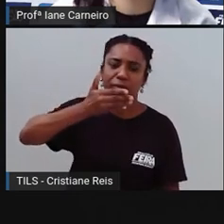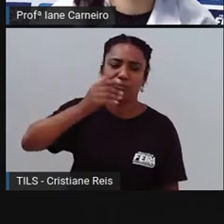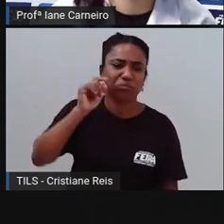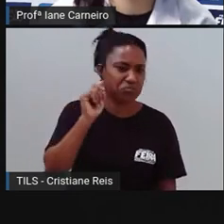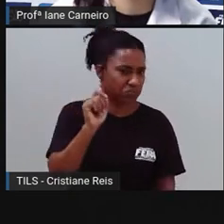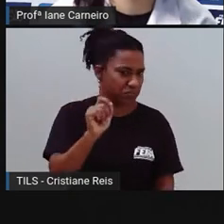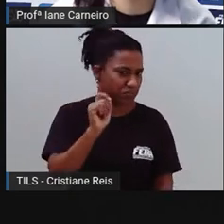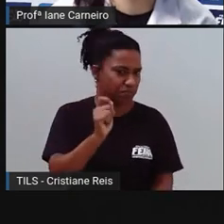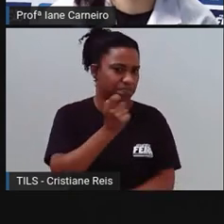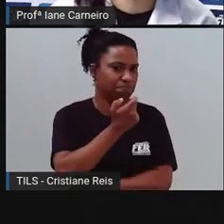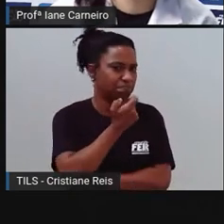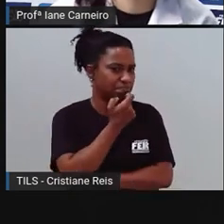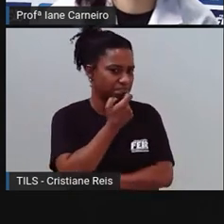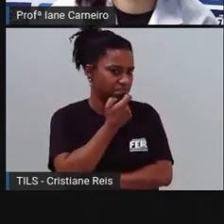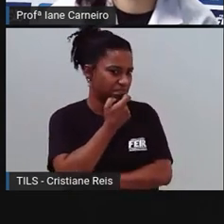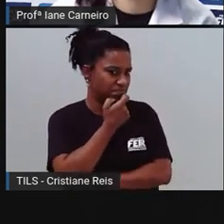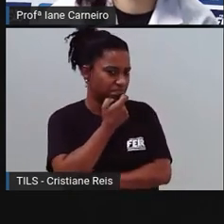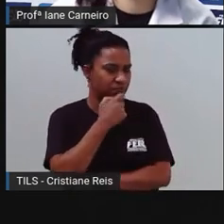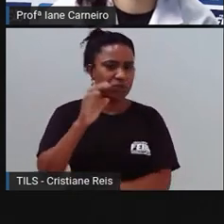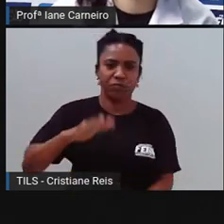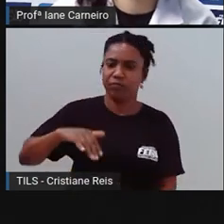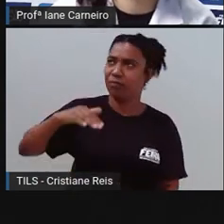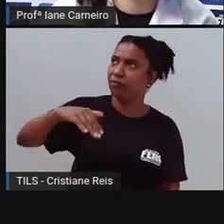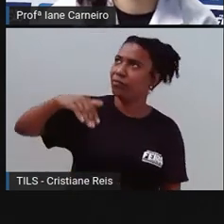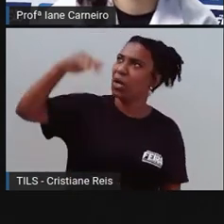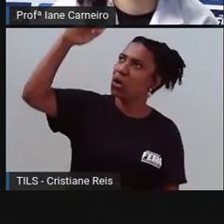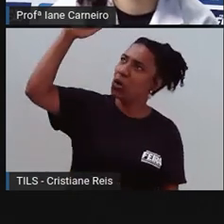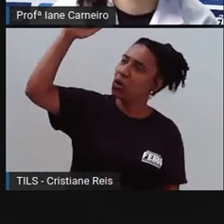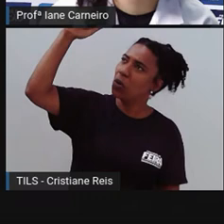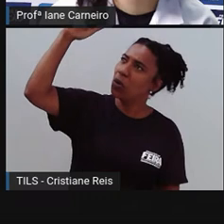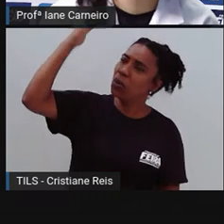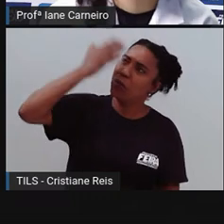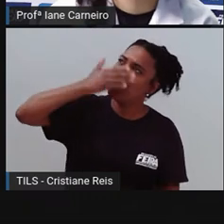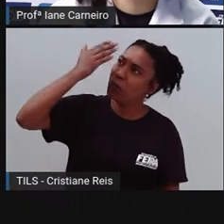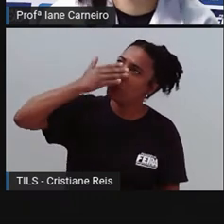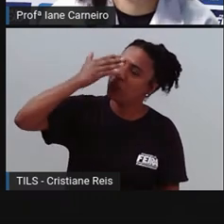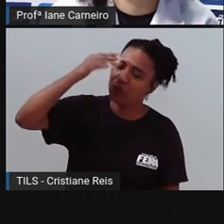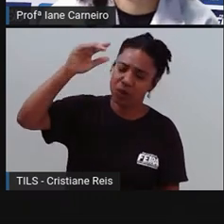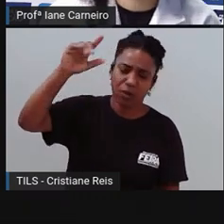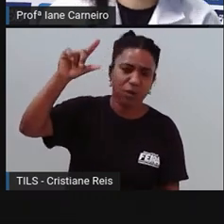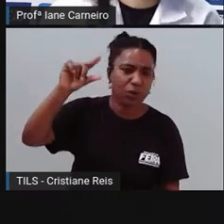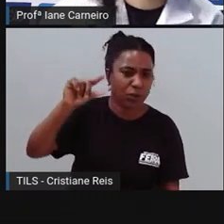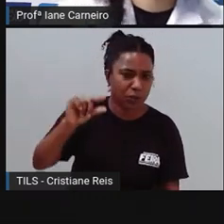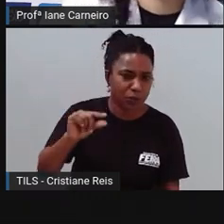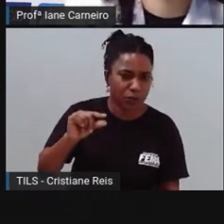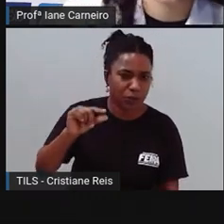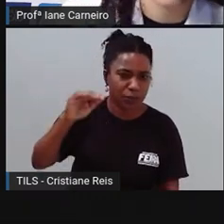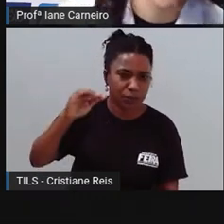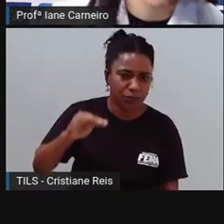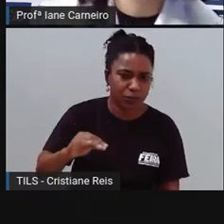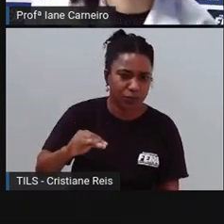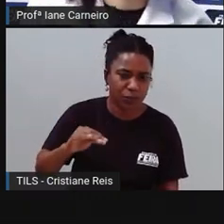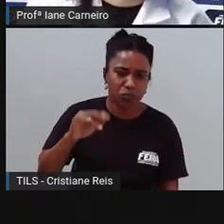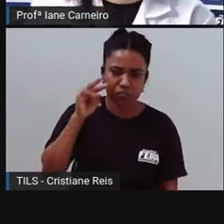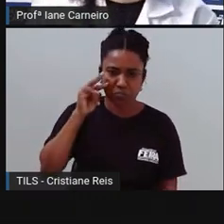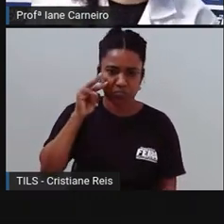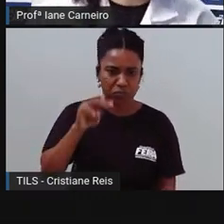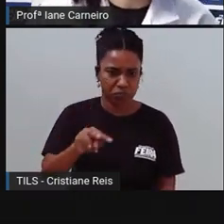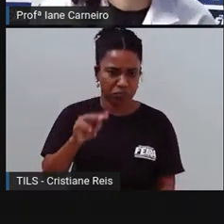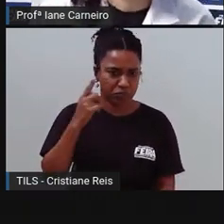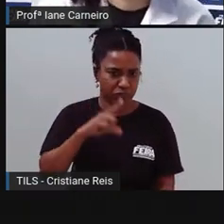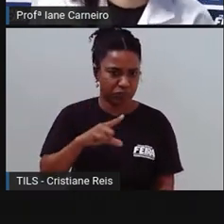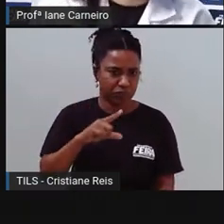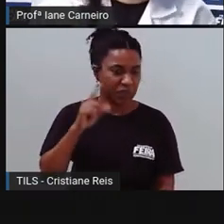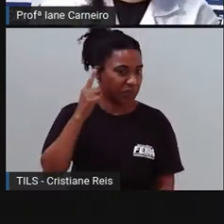Essa eu não sei, não. Quanto maior, menos se vê. Quanto menor, mais se vê. Essa a Pró não sabe, não. Vocês